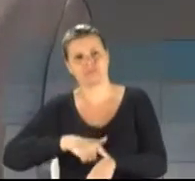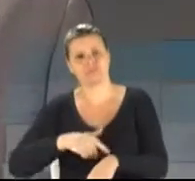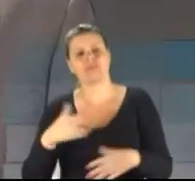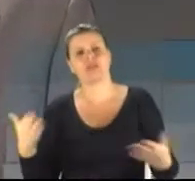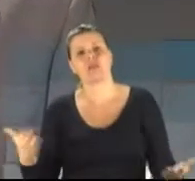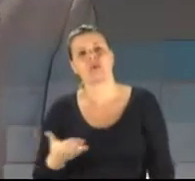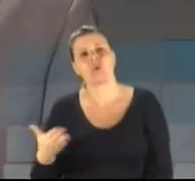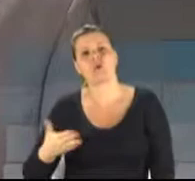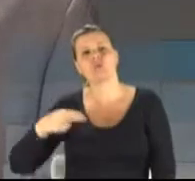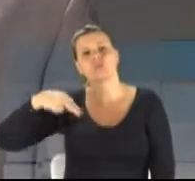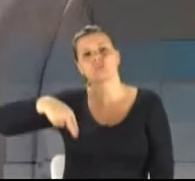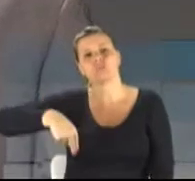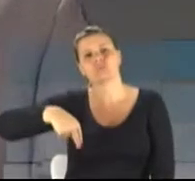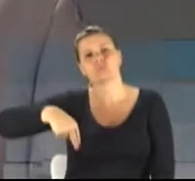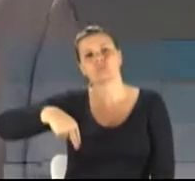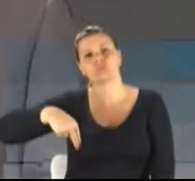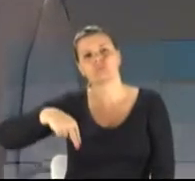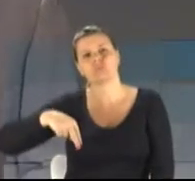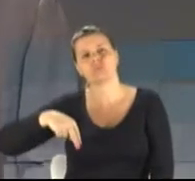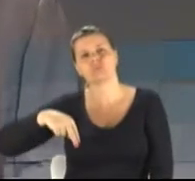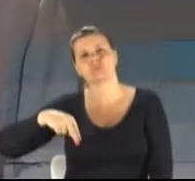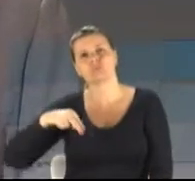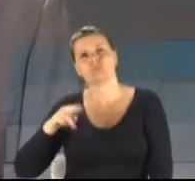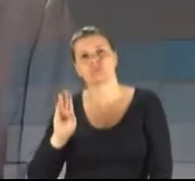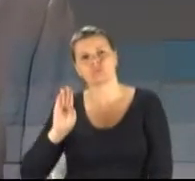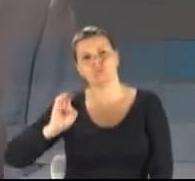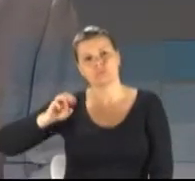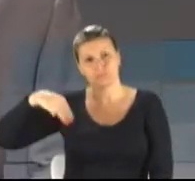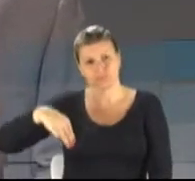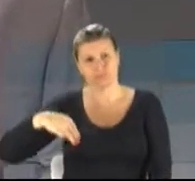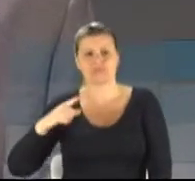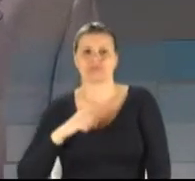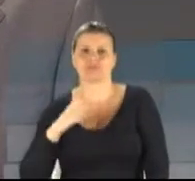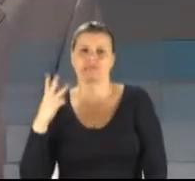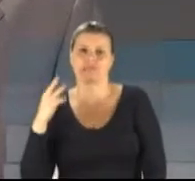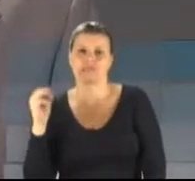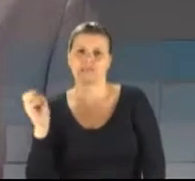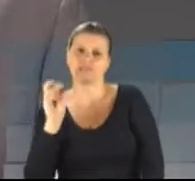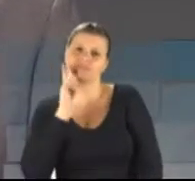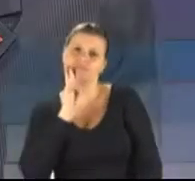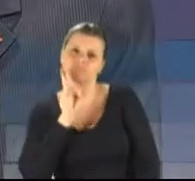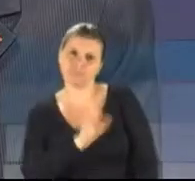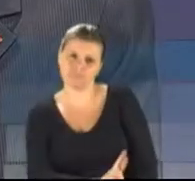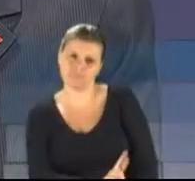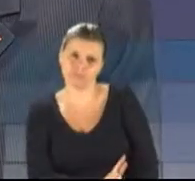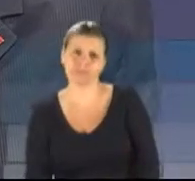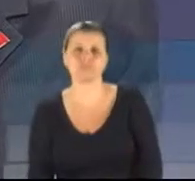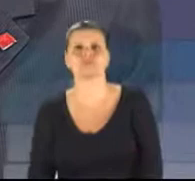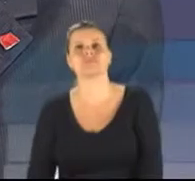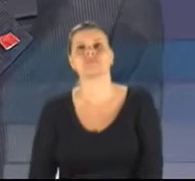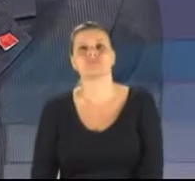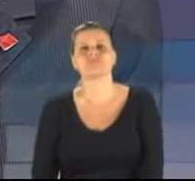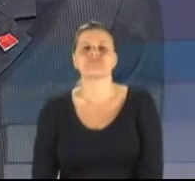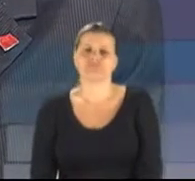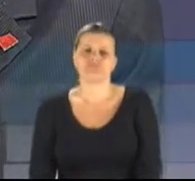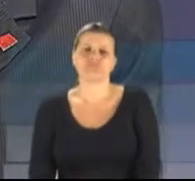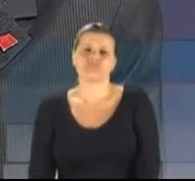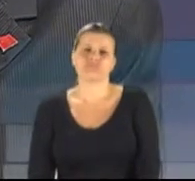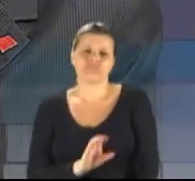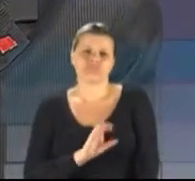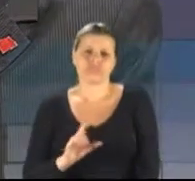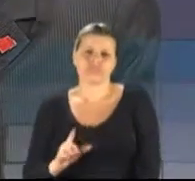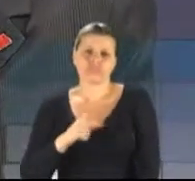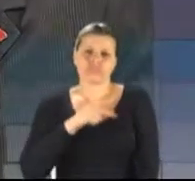Medeiros tem... Candidata, por gentileza. Candidato Nubem Medeiros tem 30 segundos para a réplica. Evidentemente que o Partido